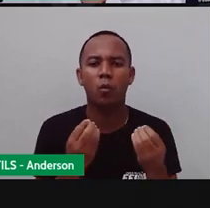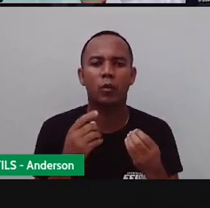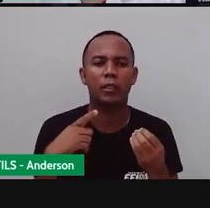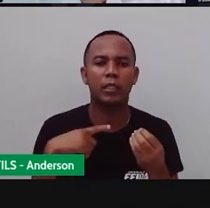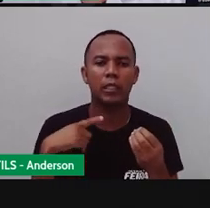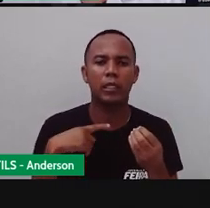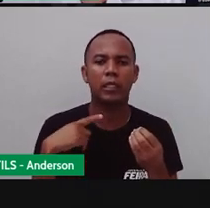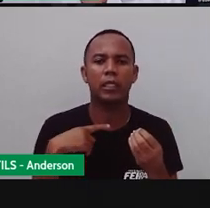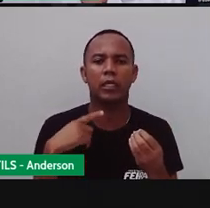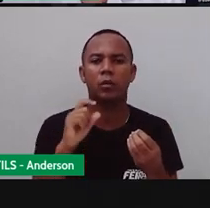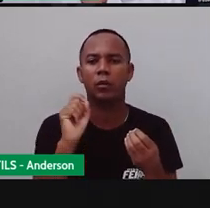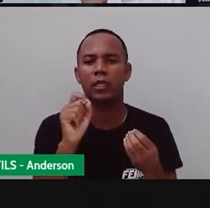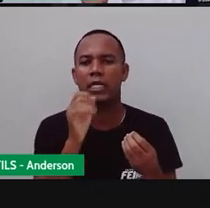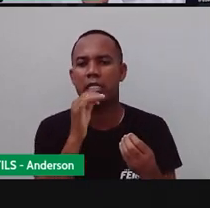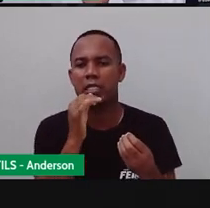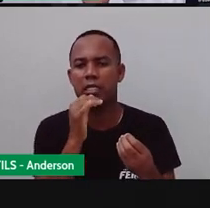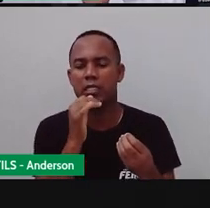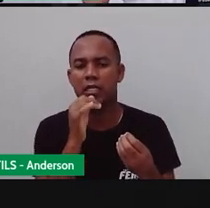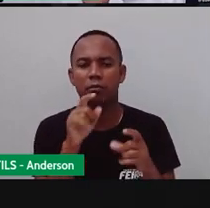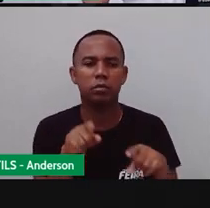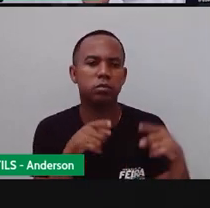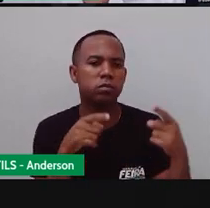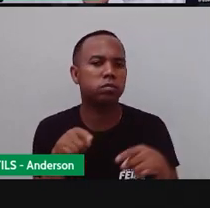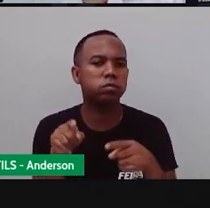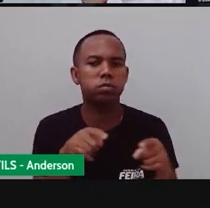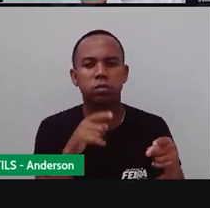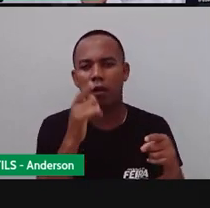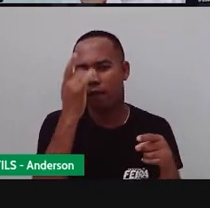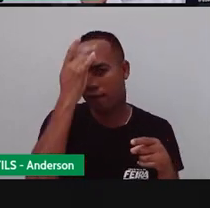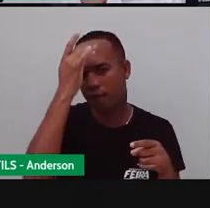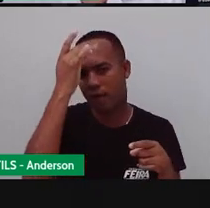musicalidade e são facilmente o quê?